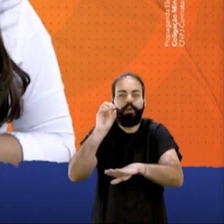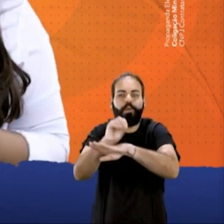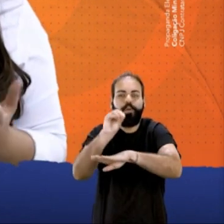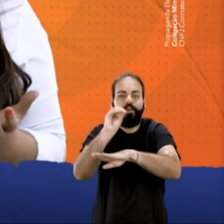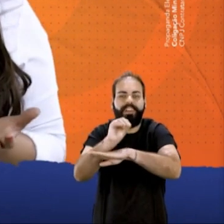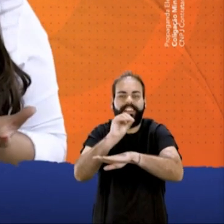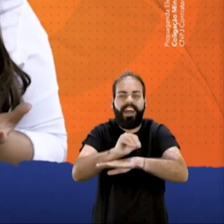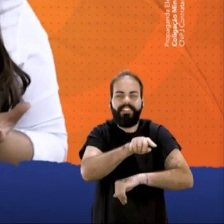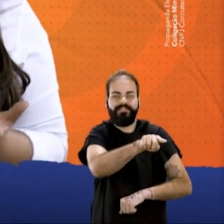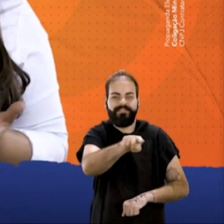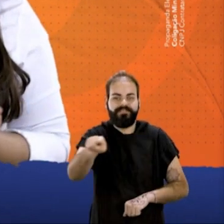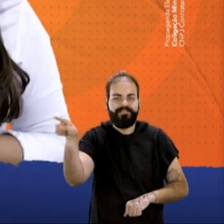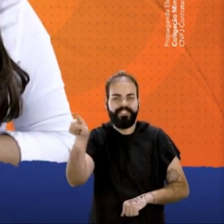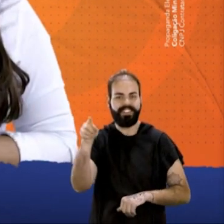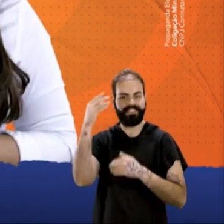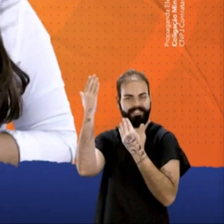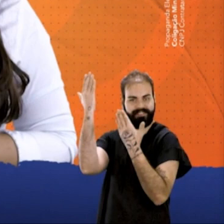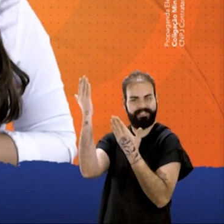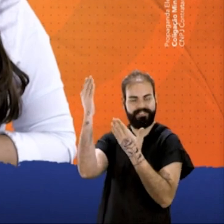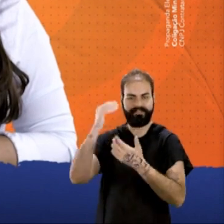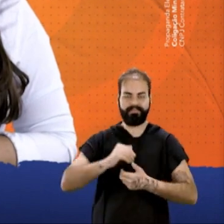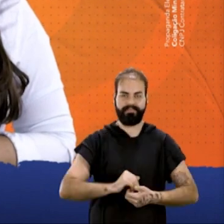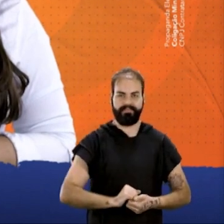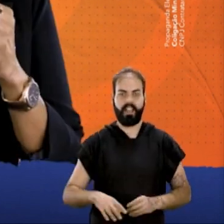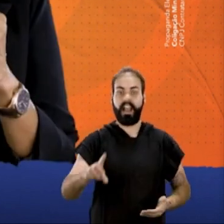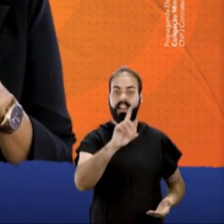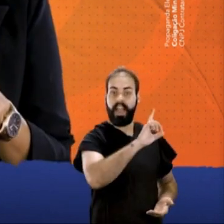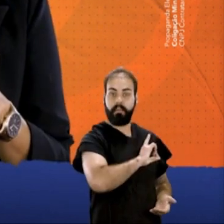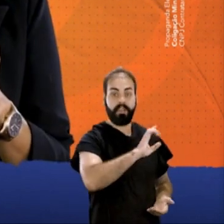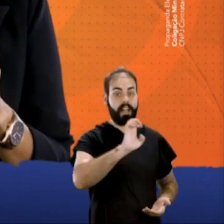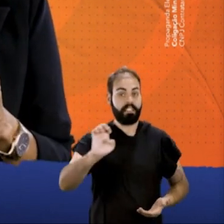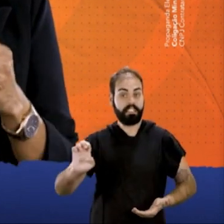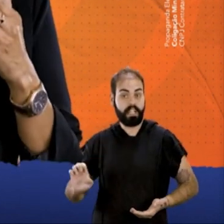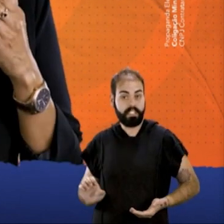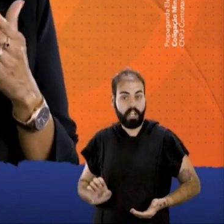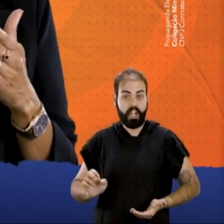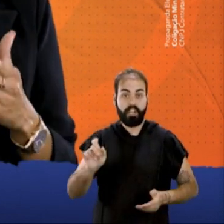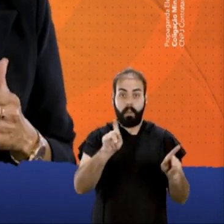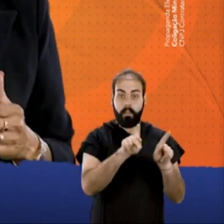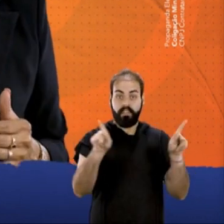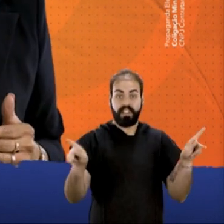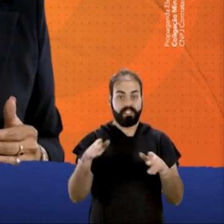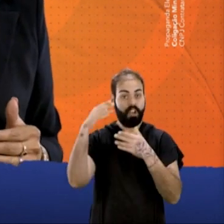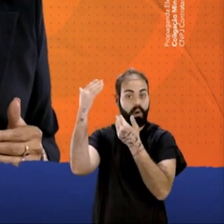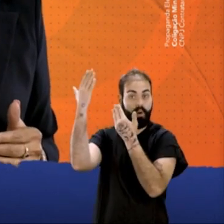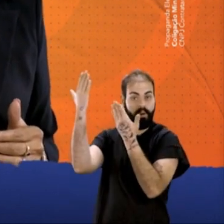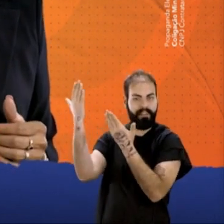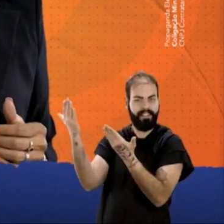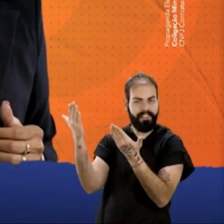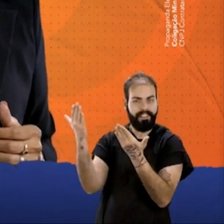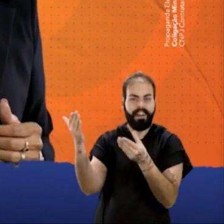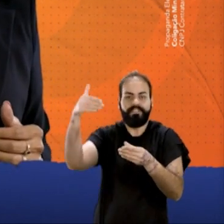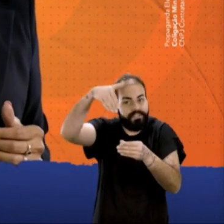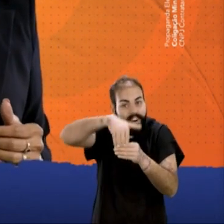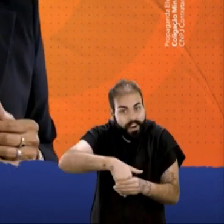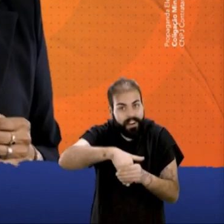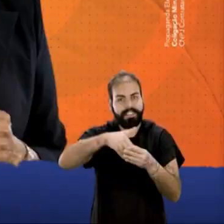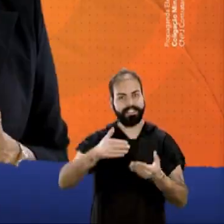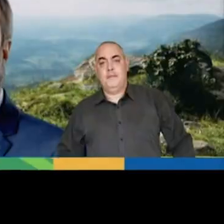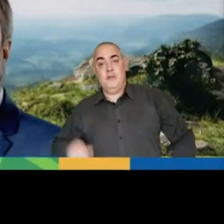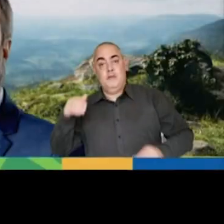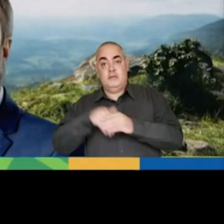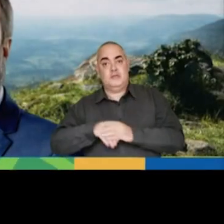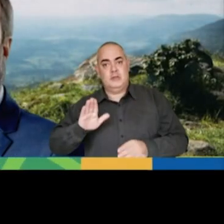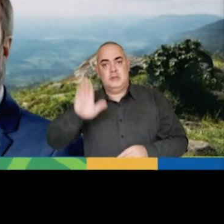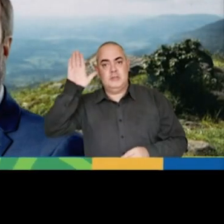enfermeira Gisele Vaz, 77983. Para a deputada estadual, professora Cátia, 77866. Vote!